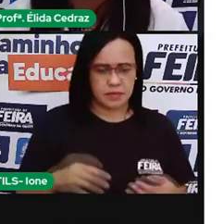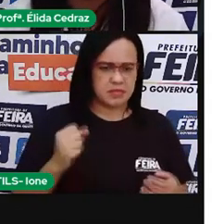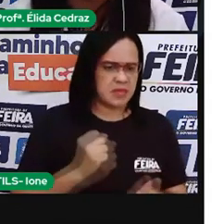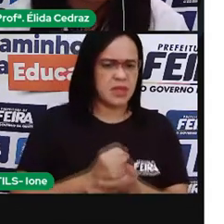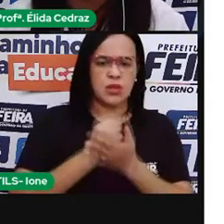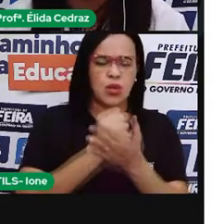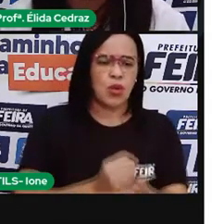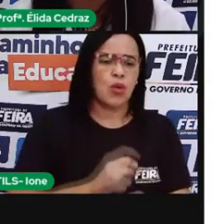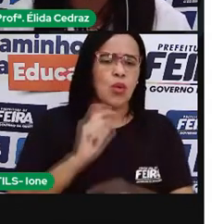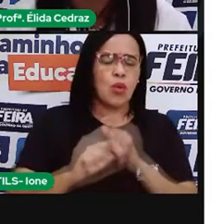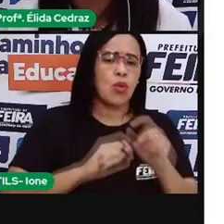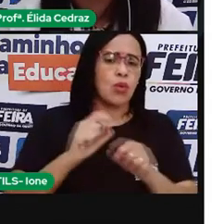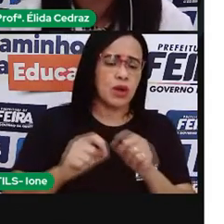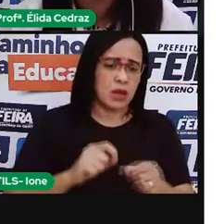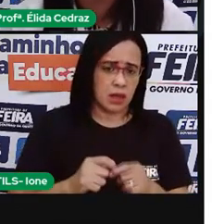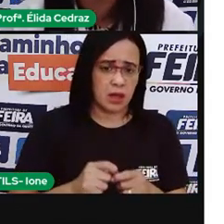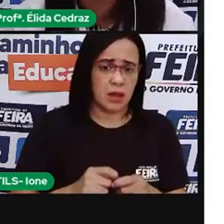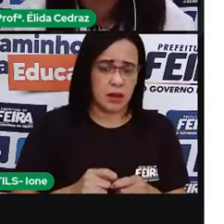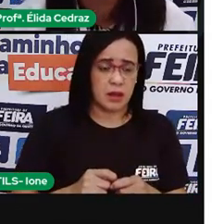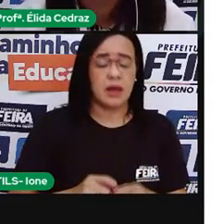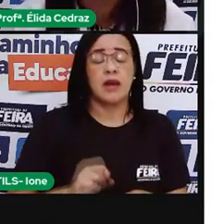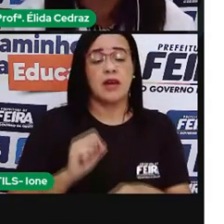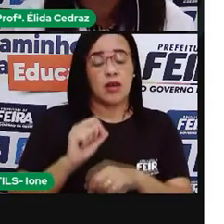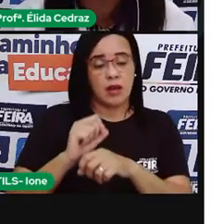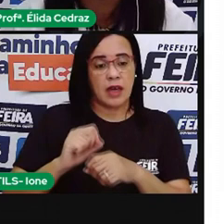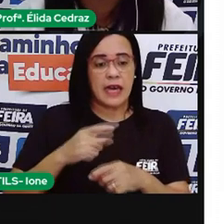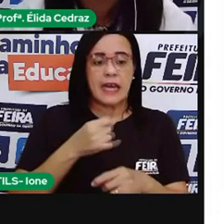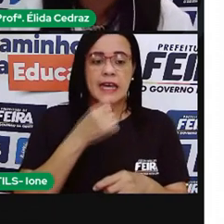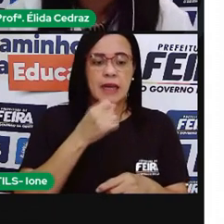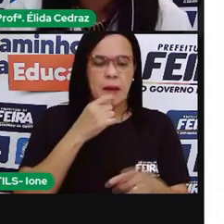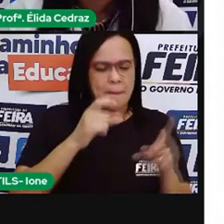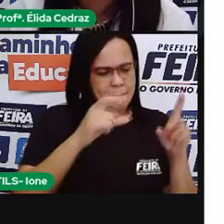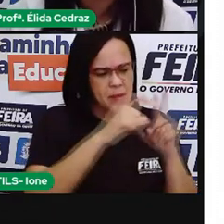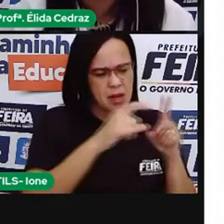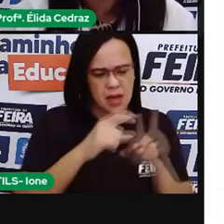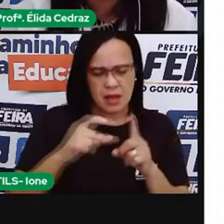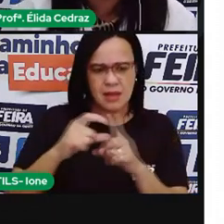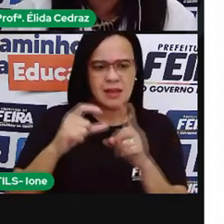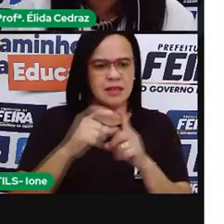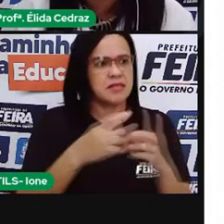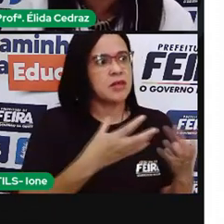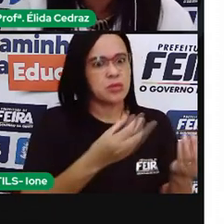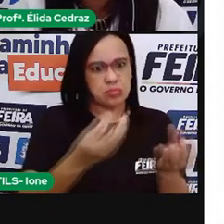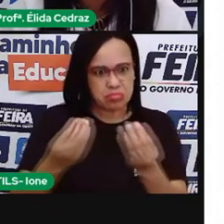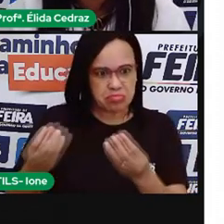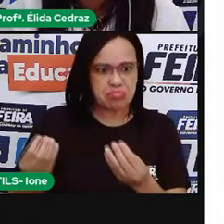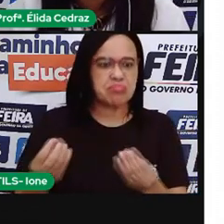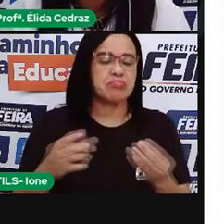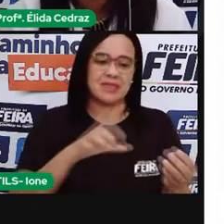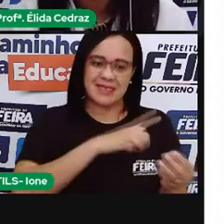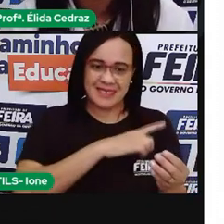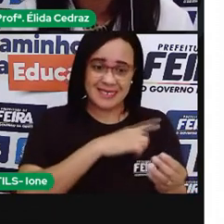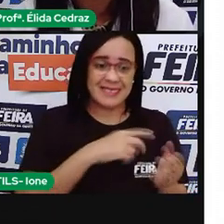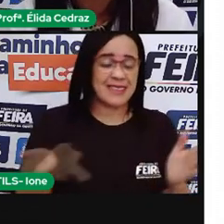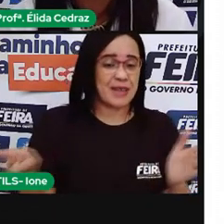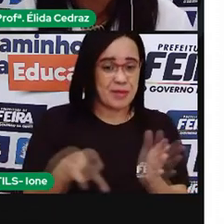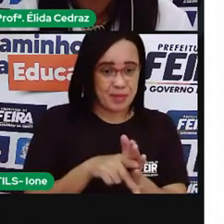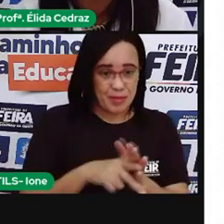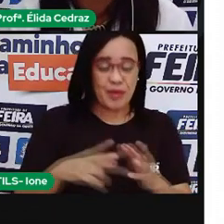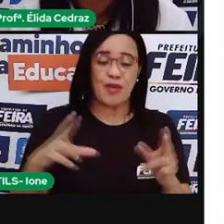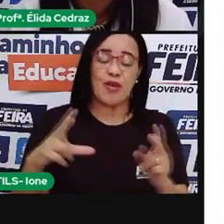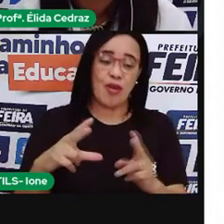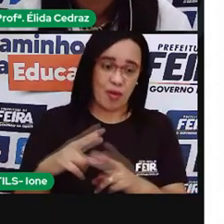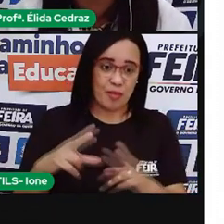Nosso vocabulário é rico em palavras tupi-guarani, os hábitos de higiene pessoal, comer